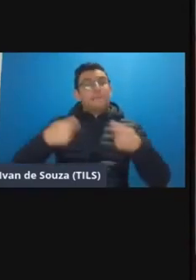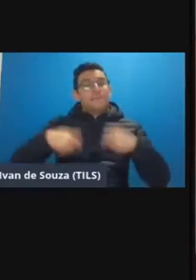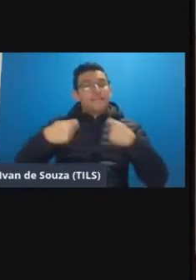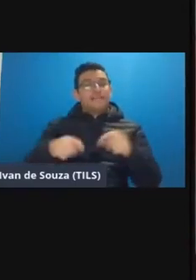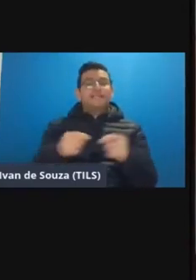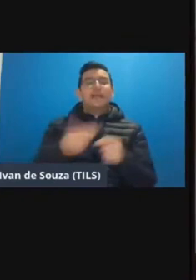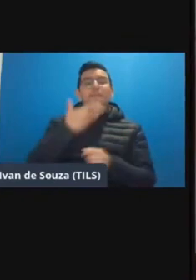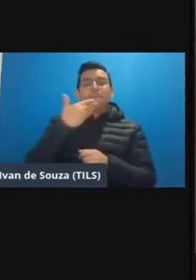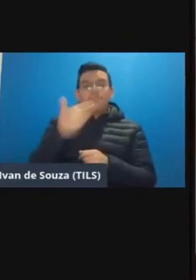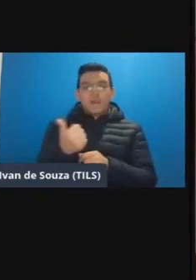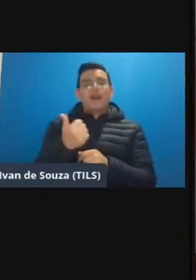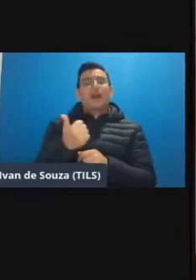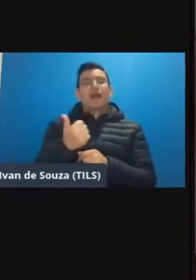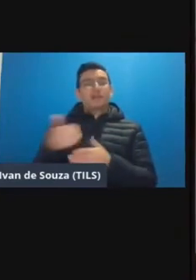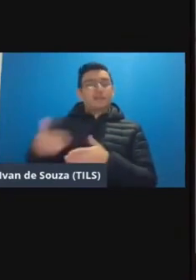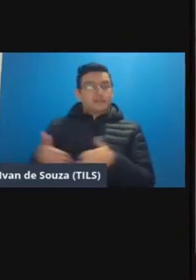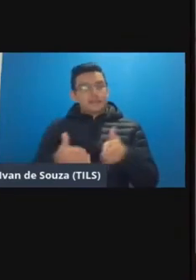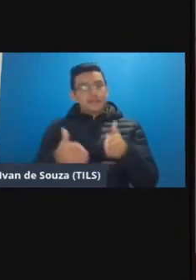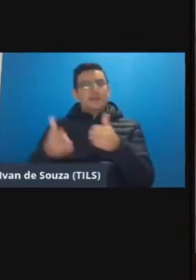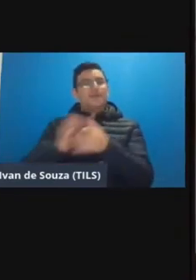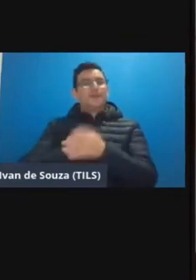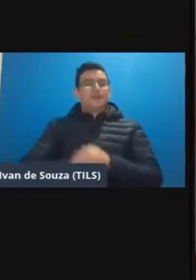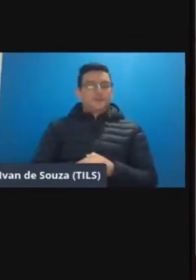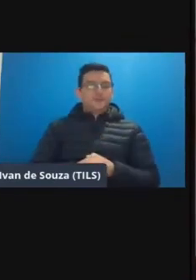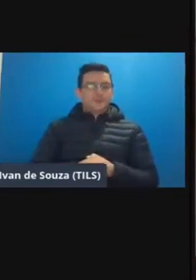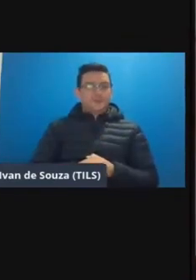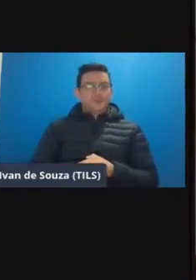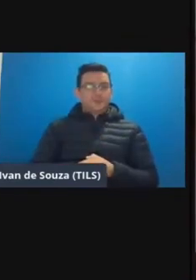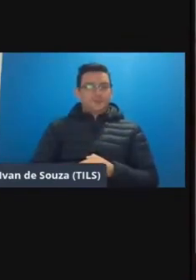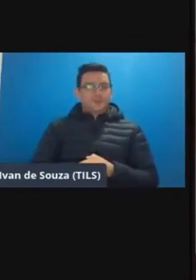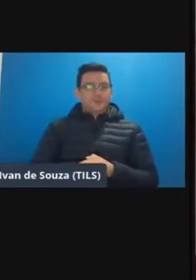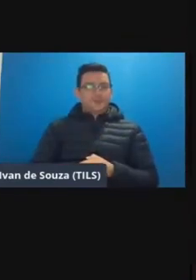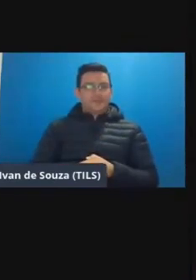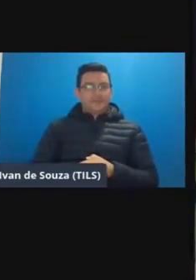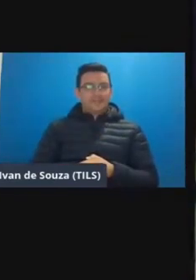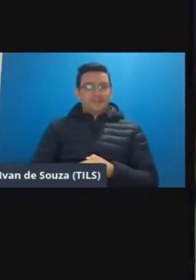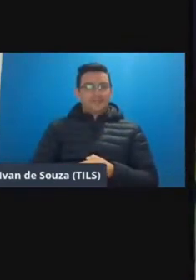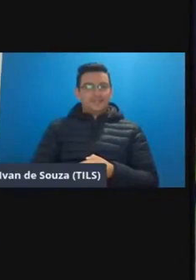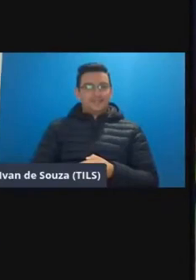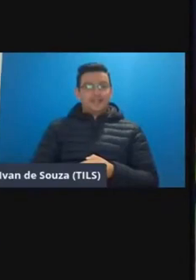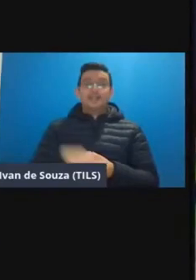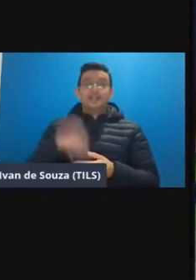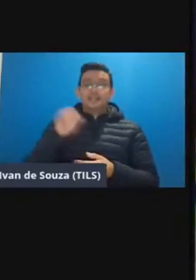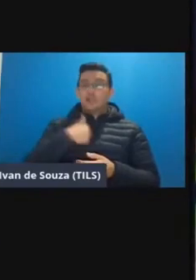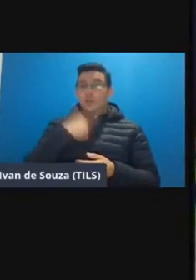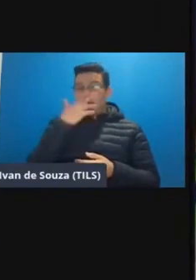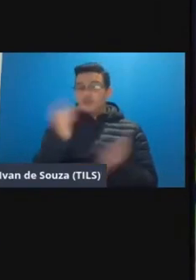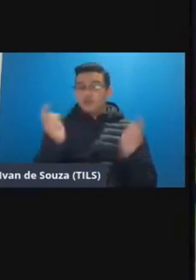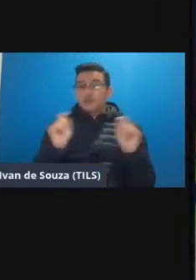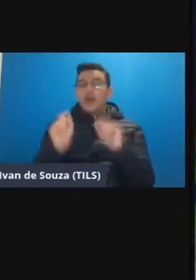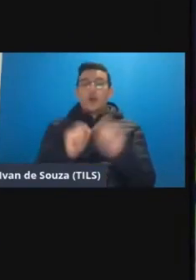personalizar esse percurso eu acho que não dá para a gente poder